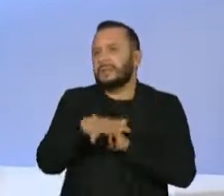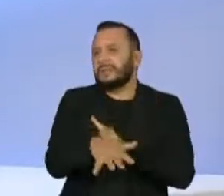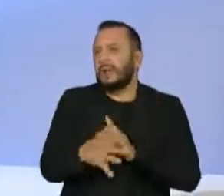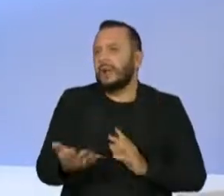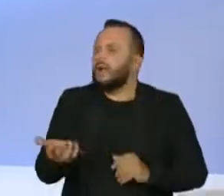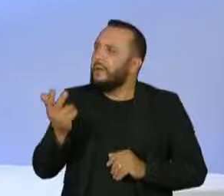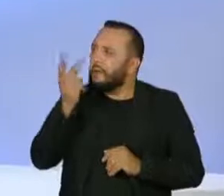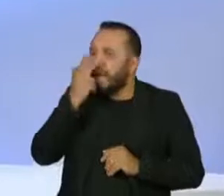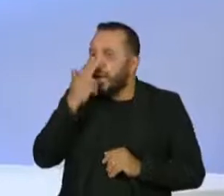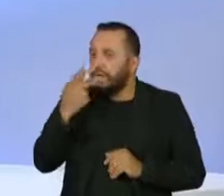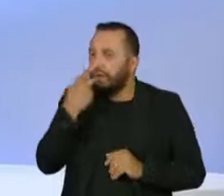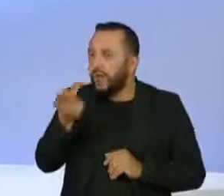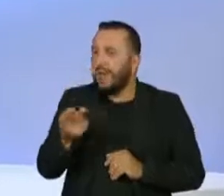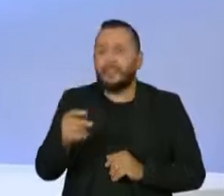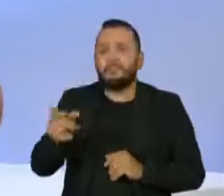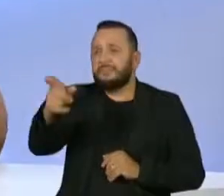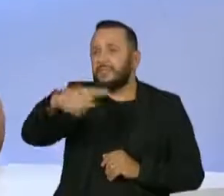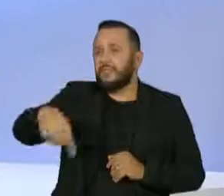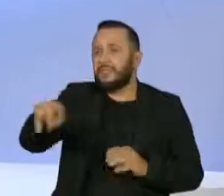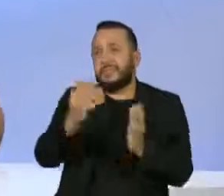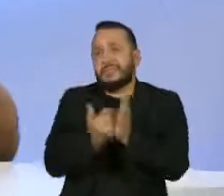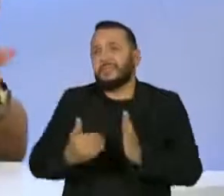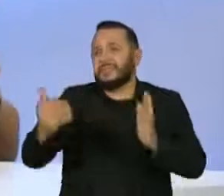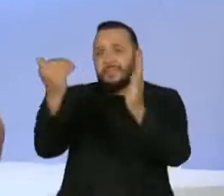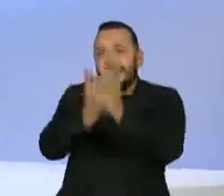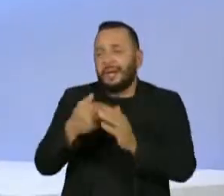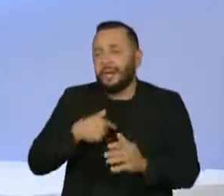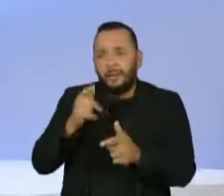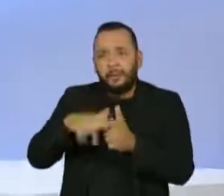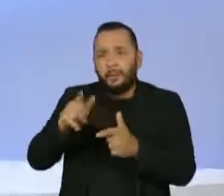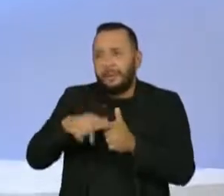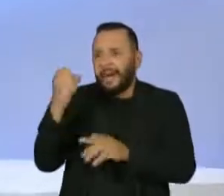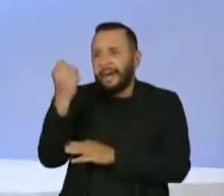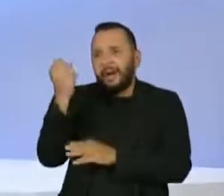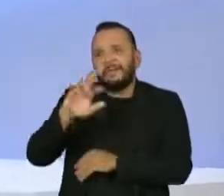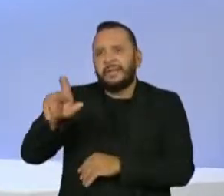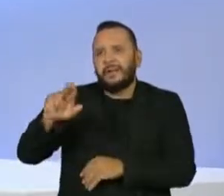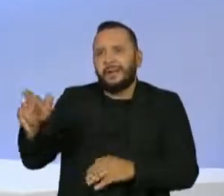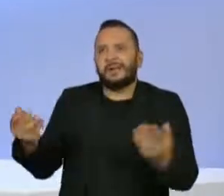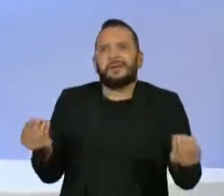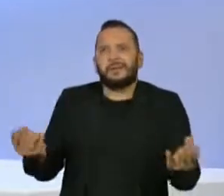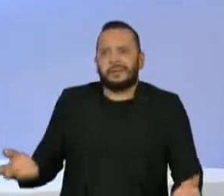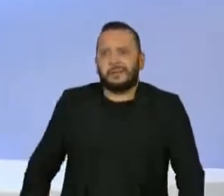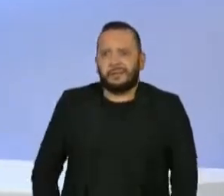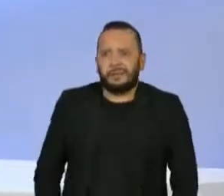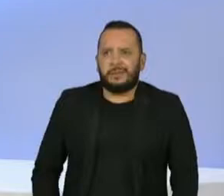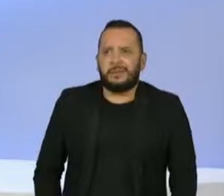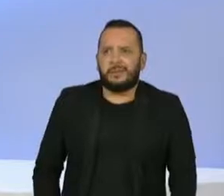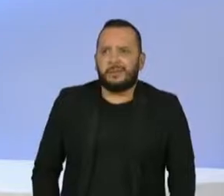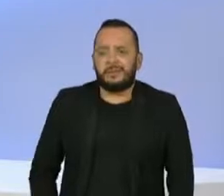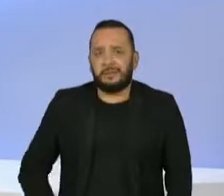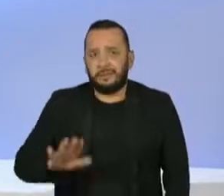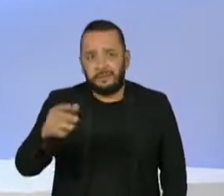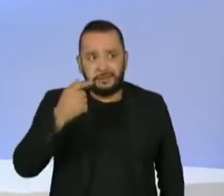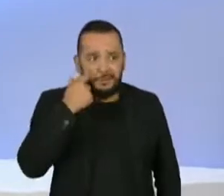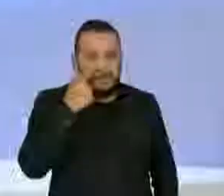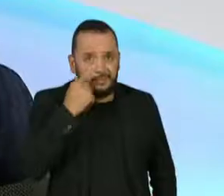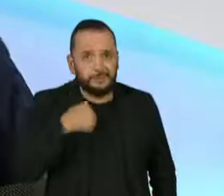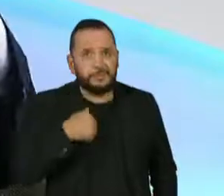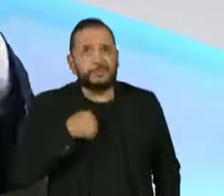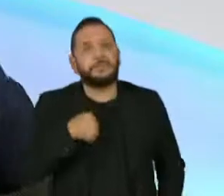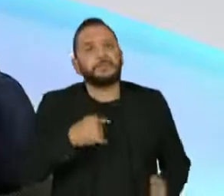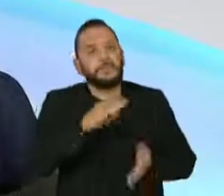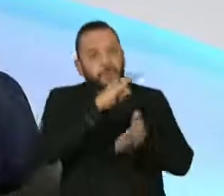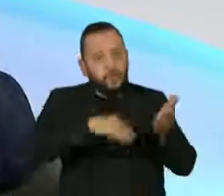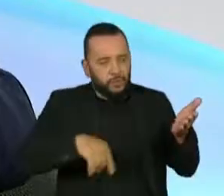meio que dizendo, olha, vocês estão exagerando, a situação não é tão ruim assim. Pois é, quando nós vamos aos documentos oficiais do Banco